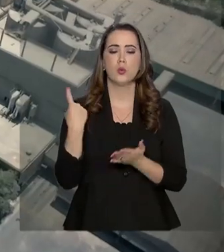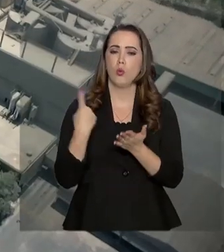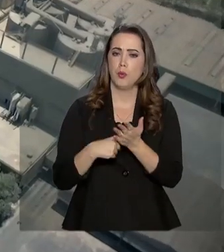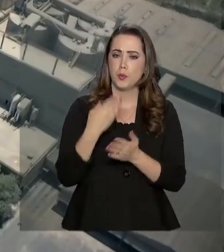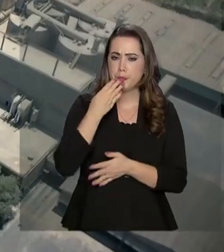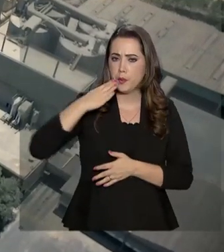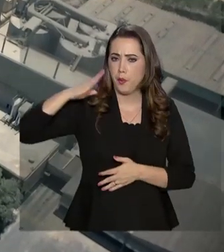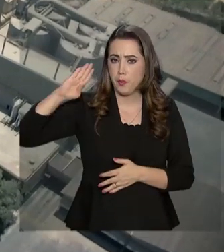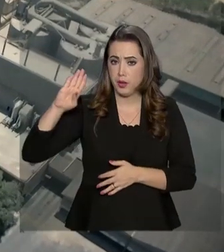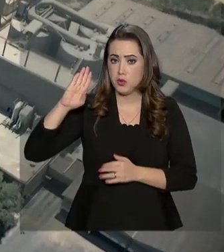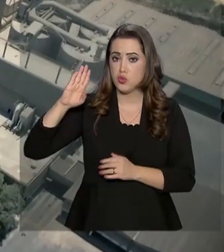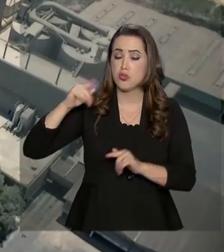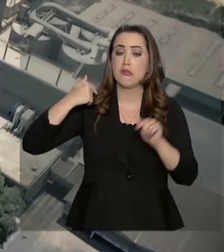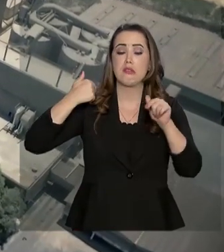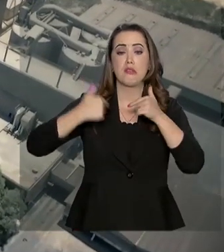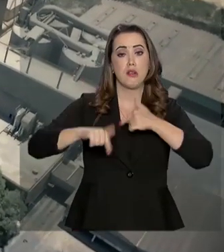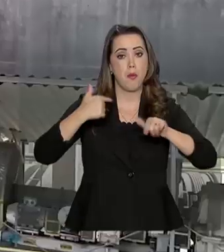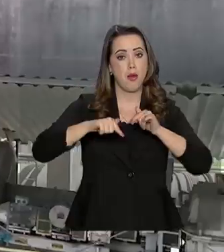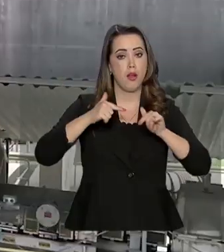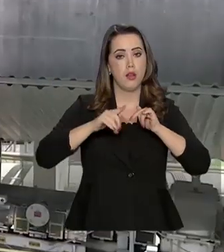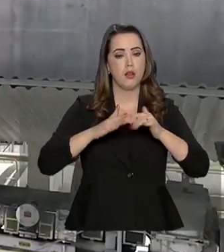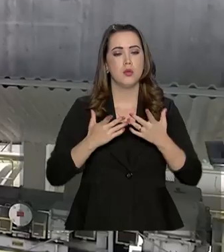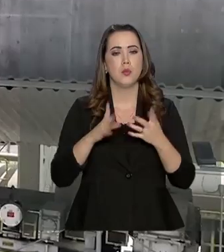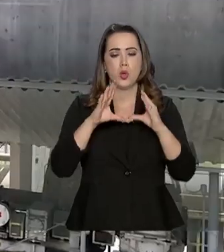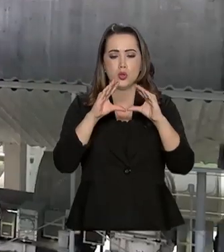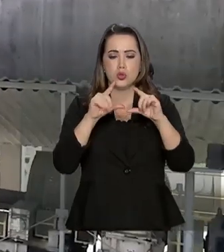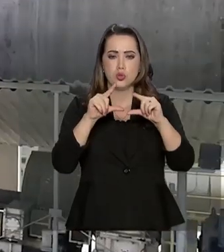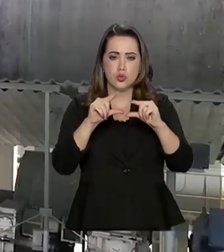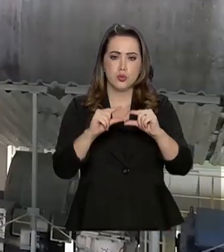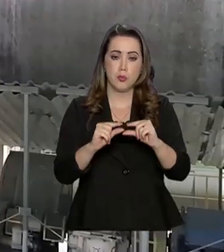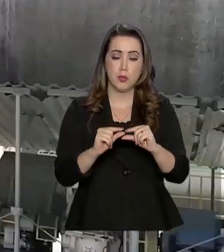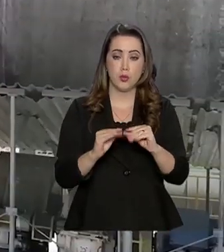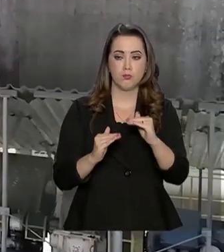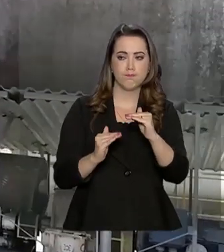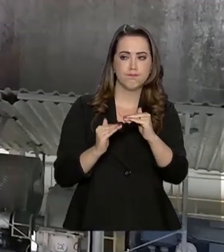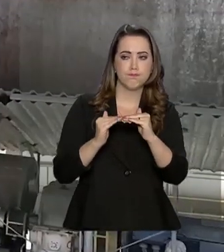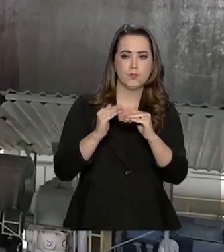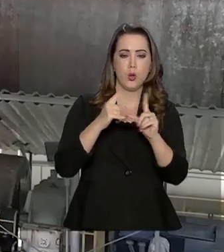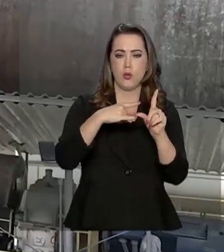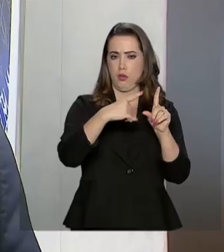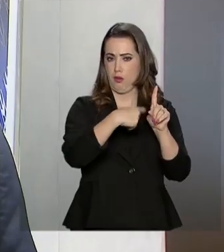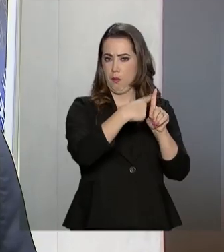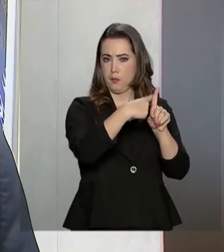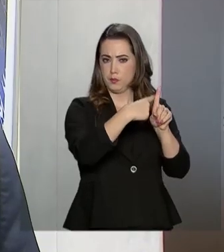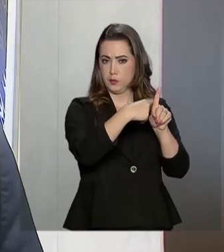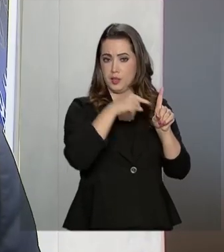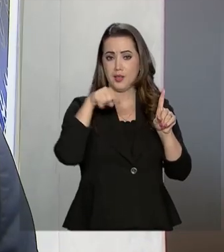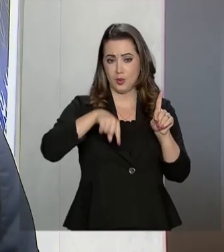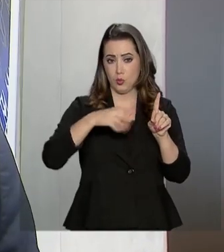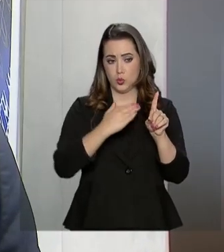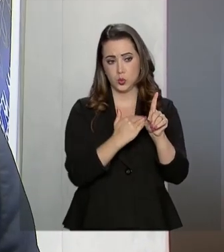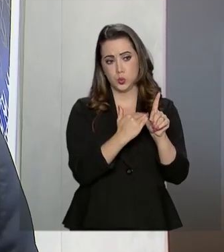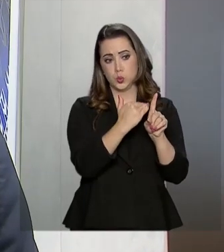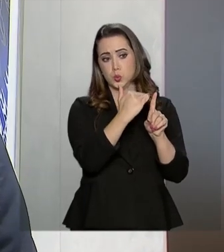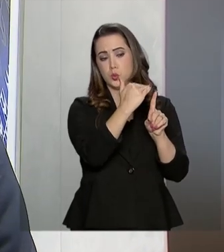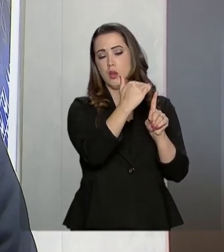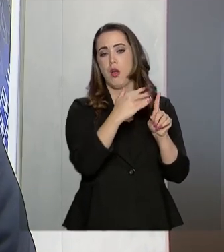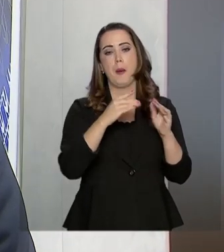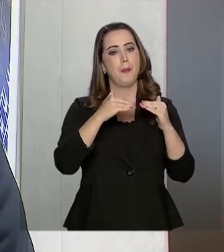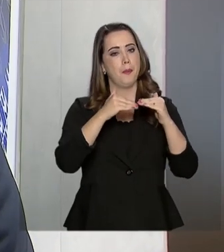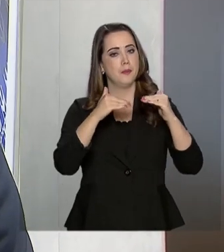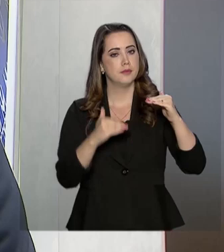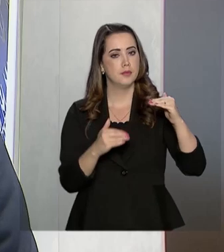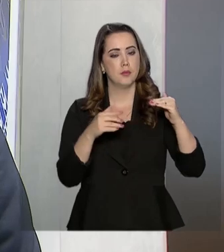comprometeu com ações para limitar o aumento das temperaturas neste século a menos de 2 graus